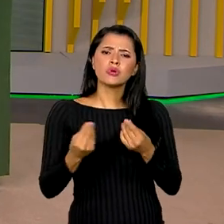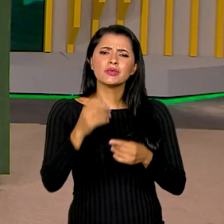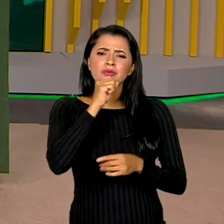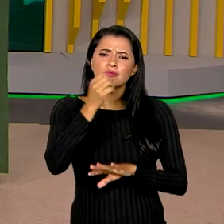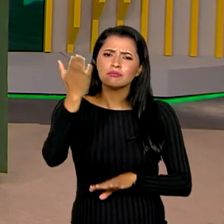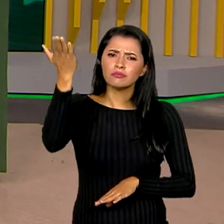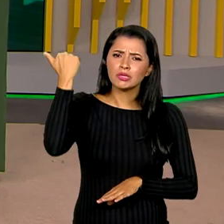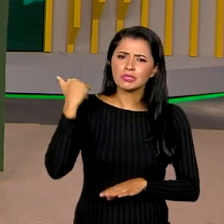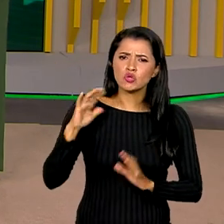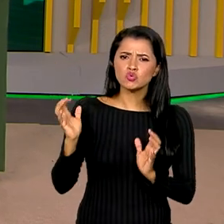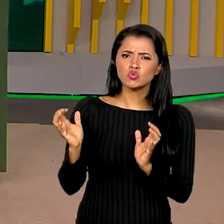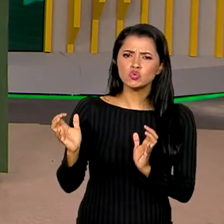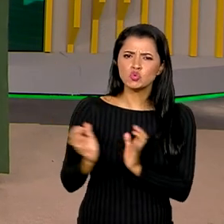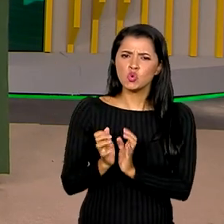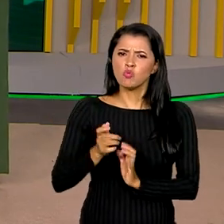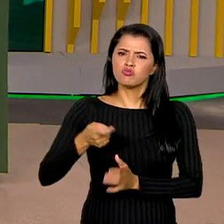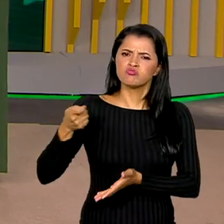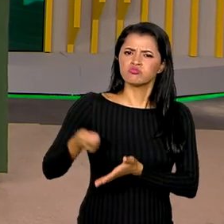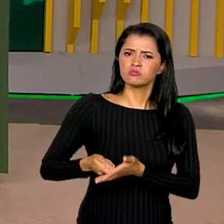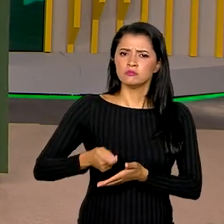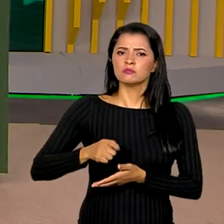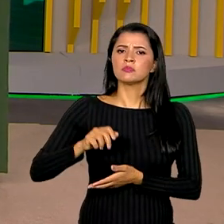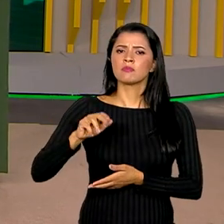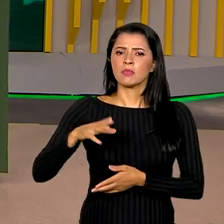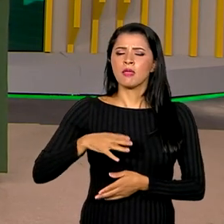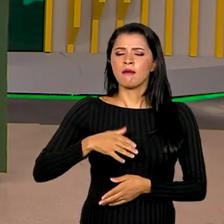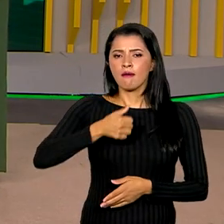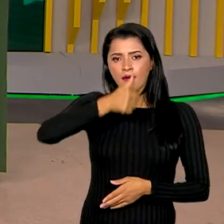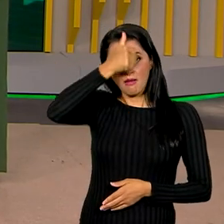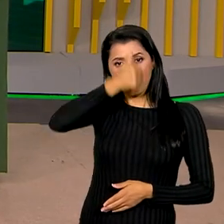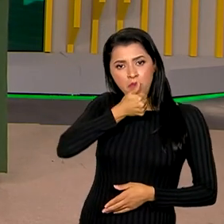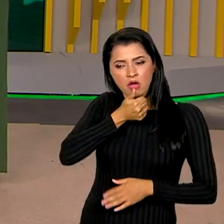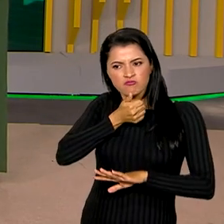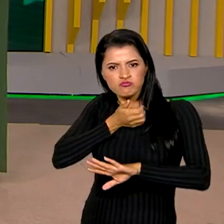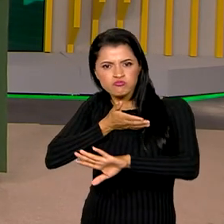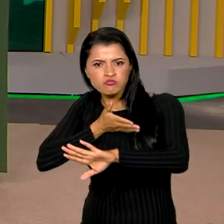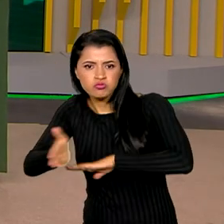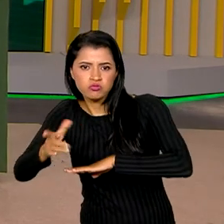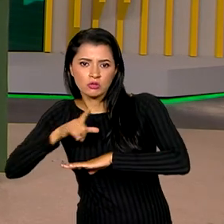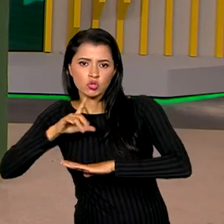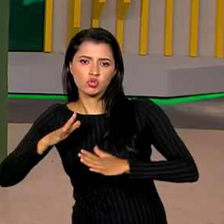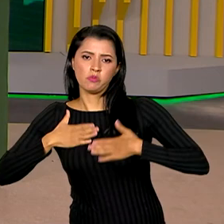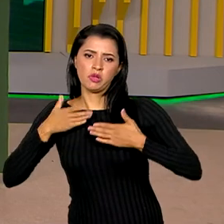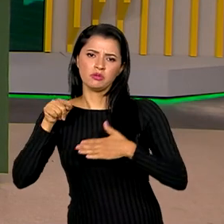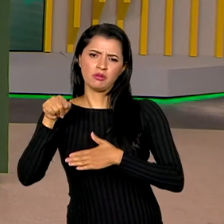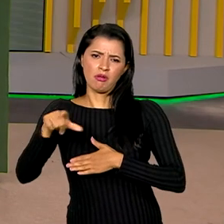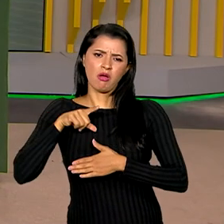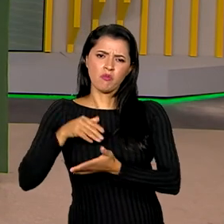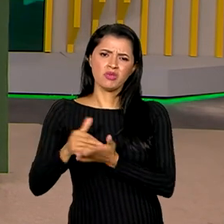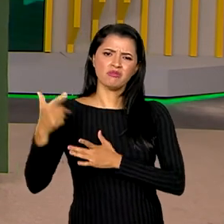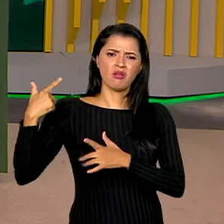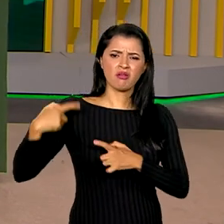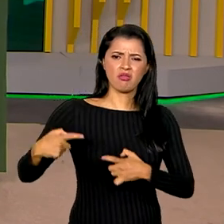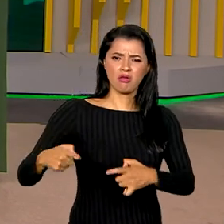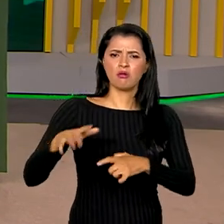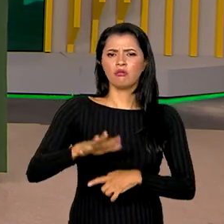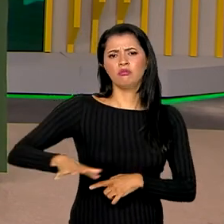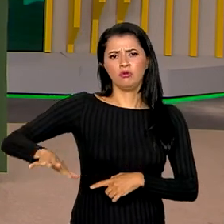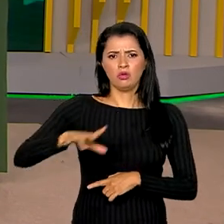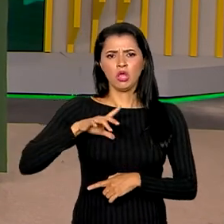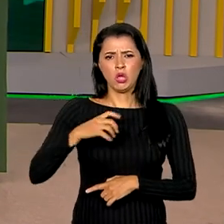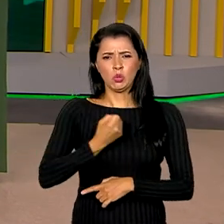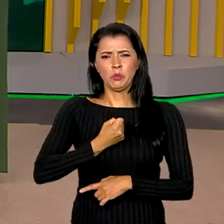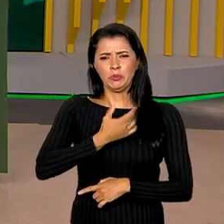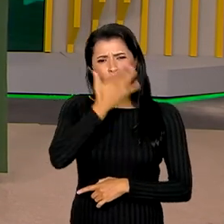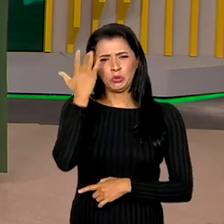sábado o grupo extremista Hamas fez um ataque surpresa ao território israelense, iniciando uma guerra na região. E o número